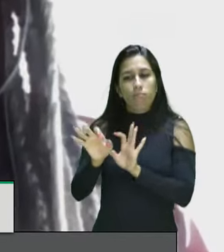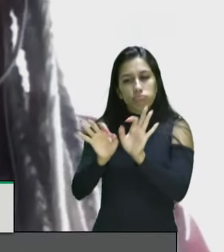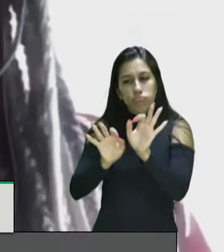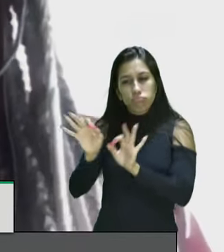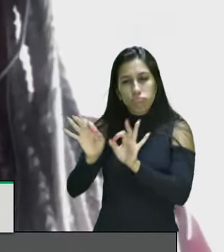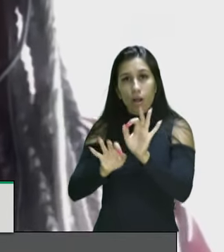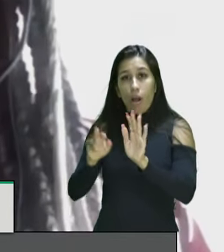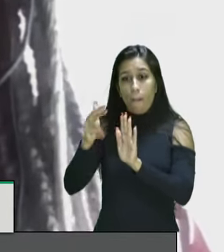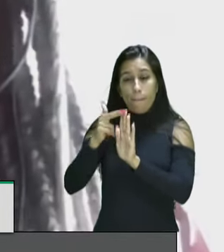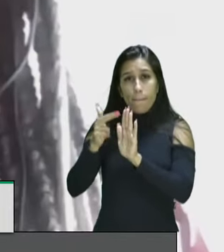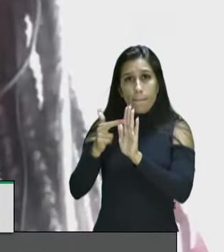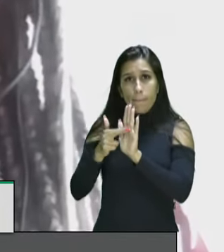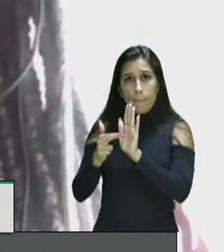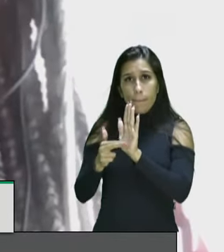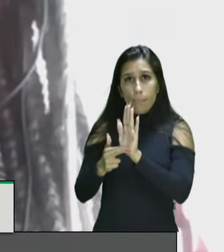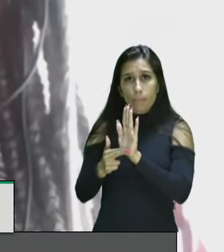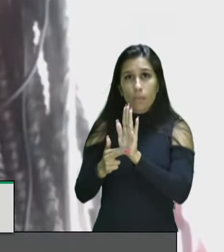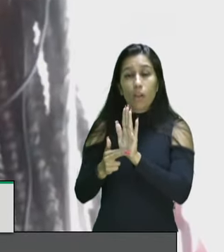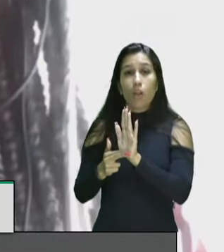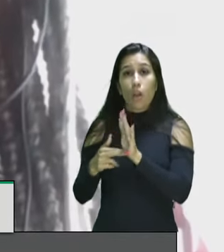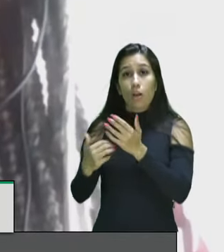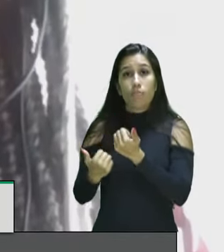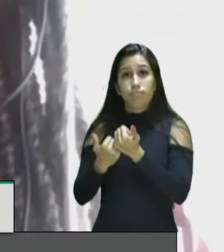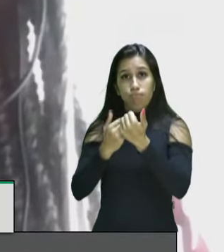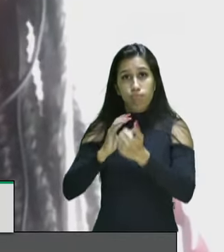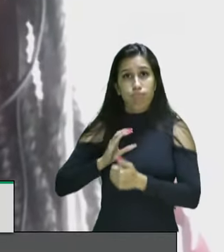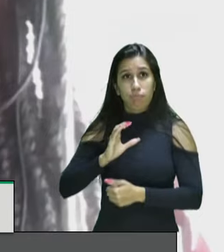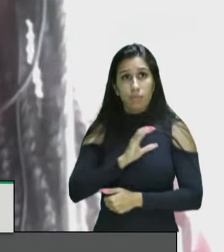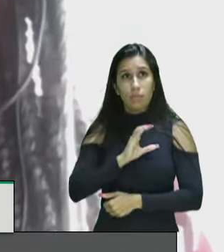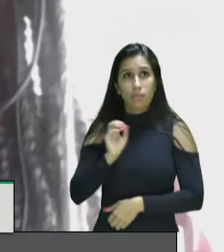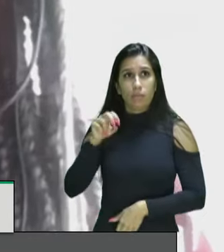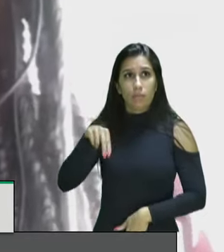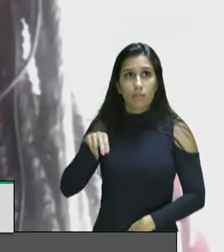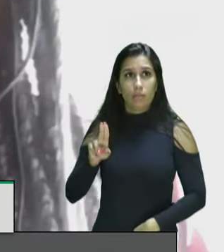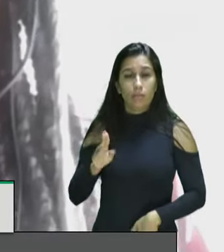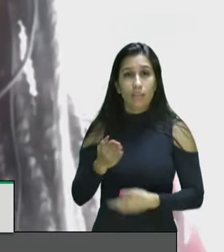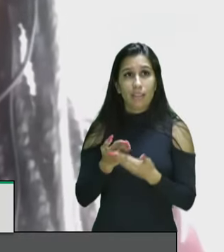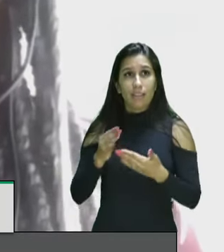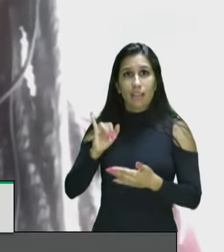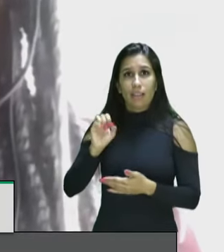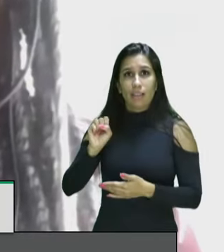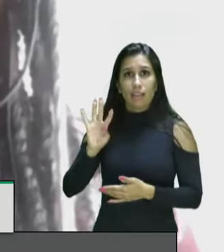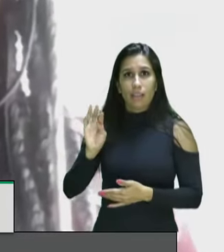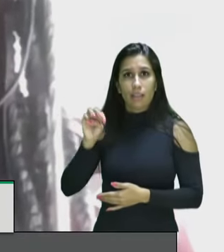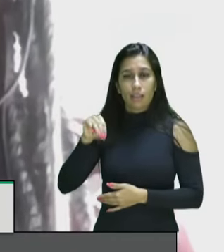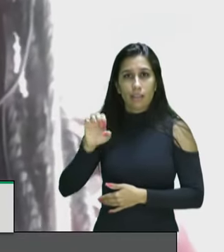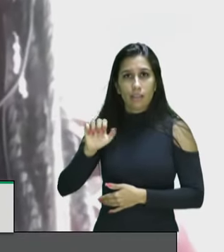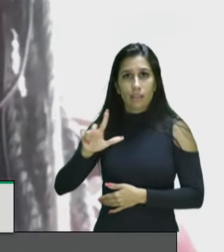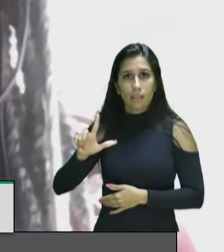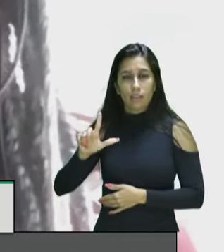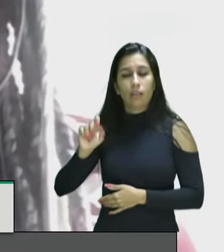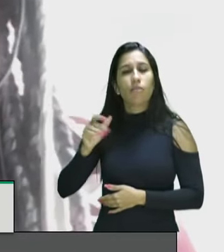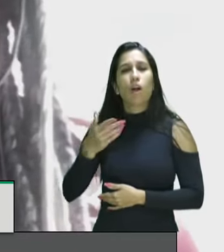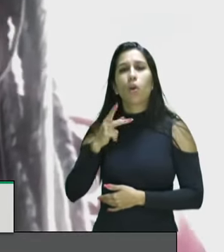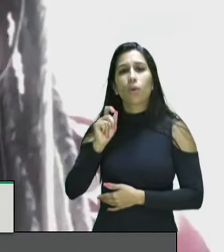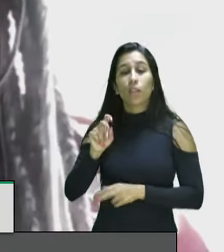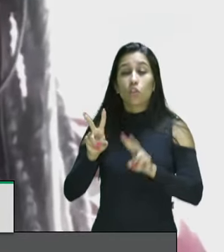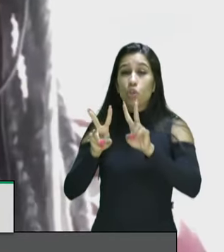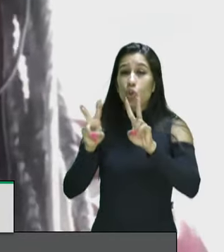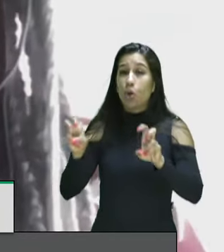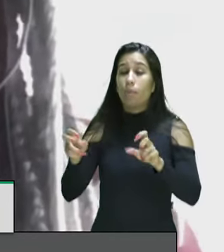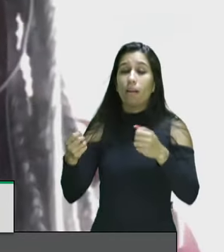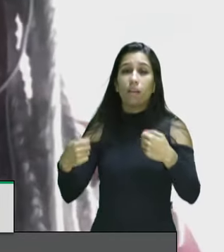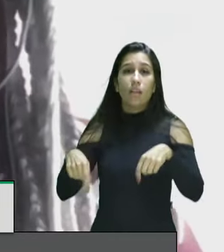protocolo do subcomitê de prevenção e combate à tortura da ONU protocolo de Istambul que estabelece a necessidade e obrigatoriedade dos